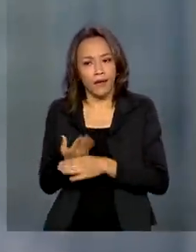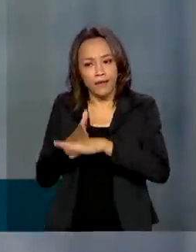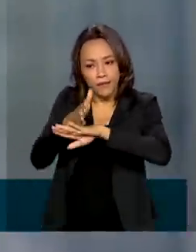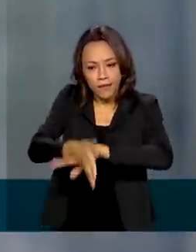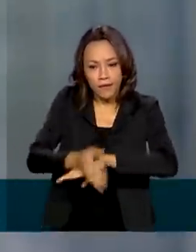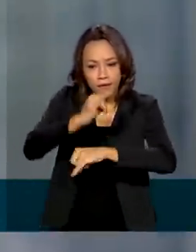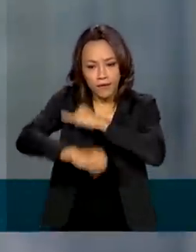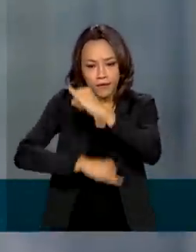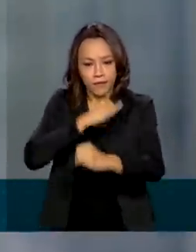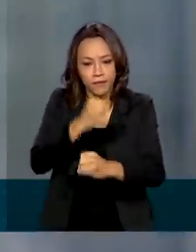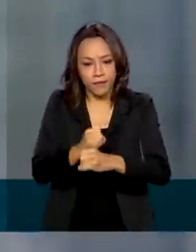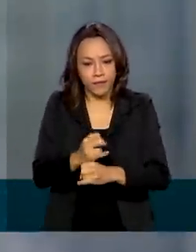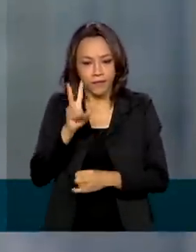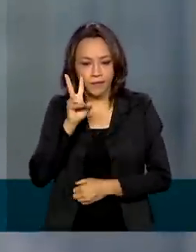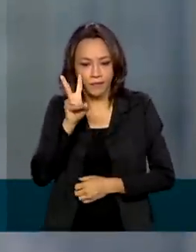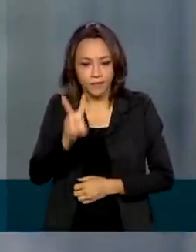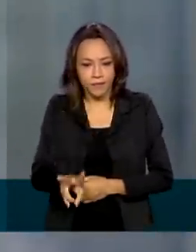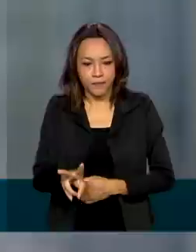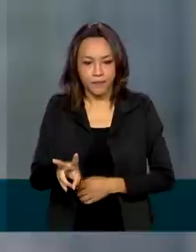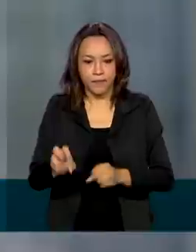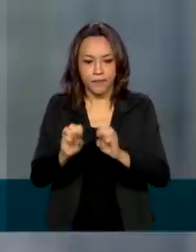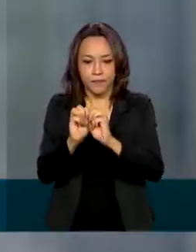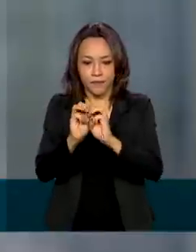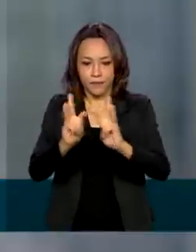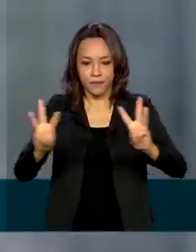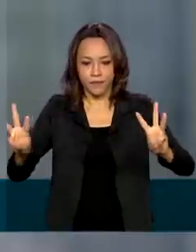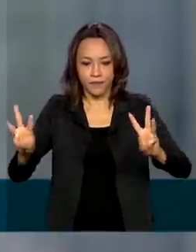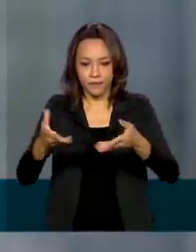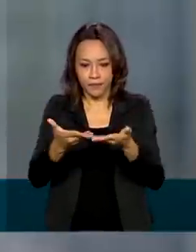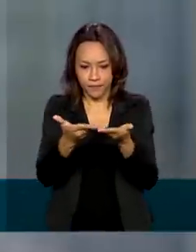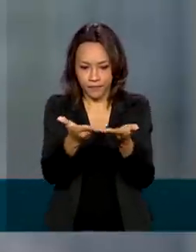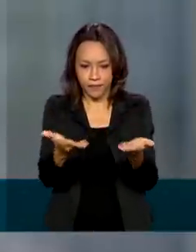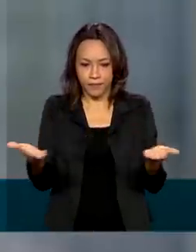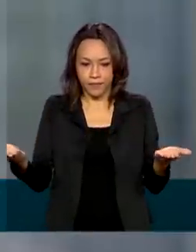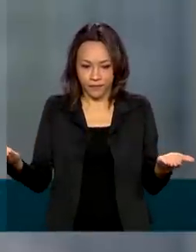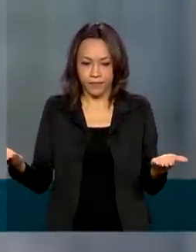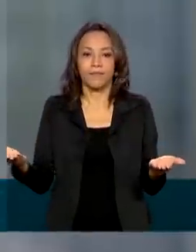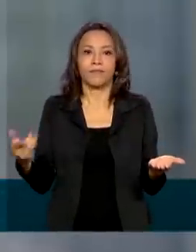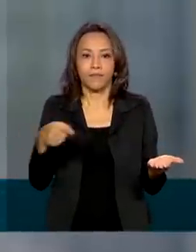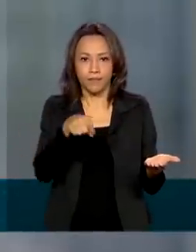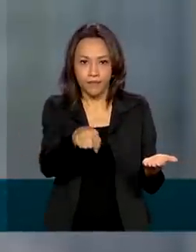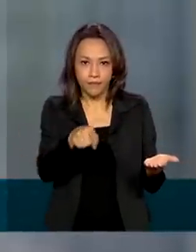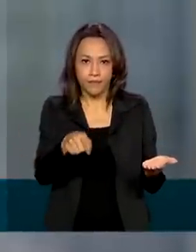participante, enem.inep.gov.br.